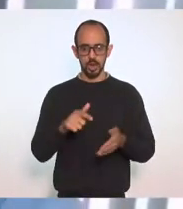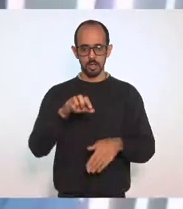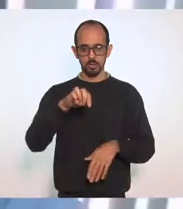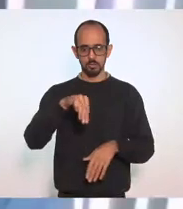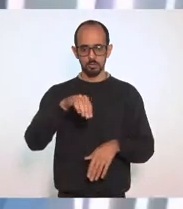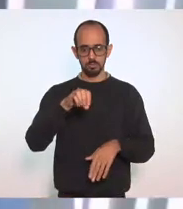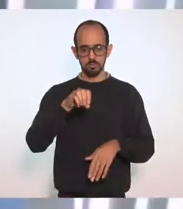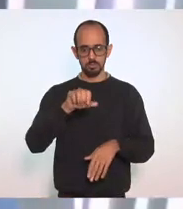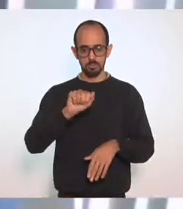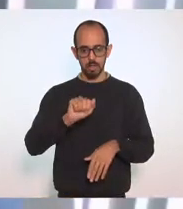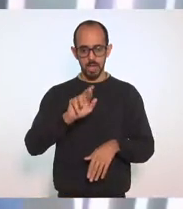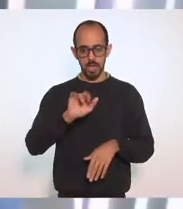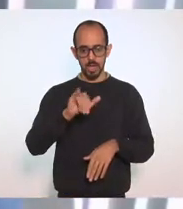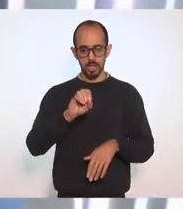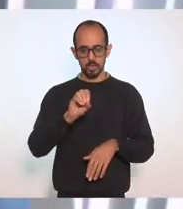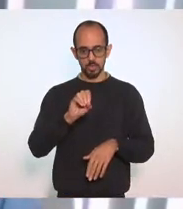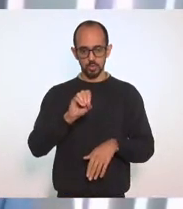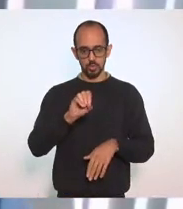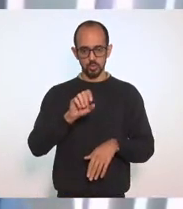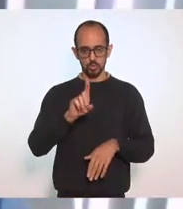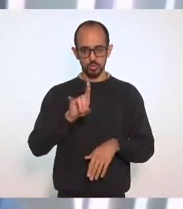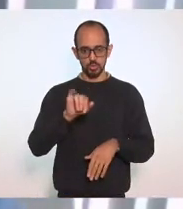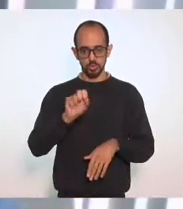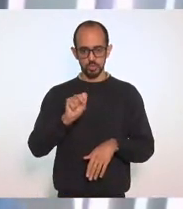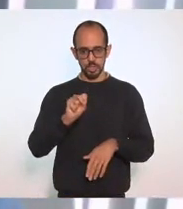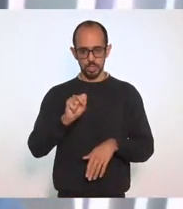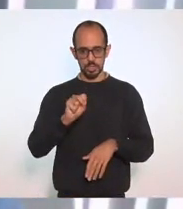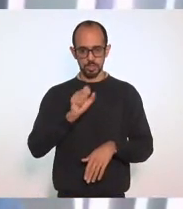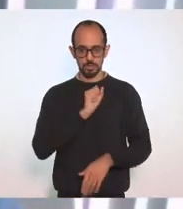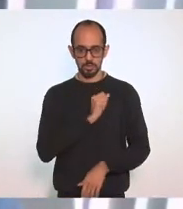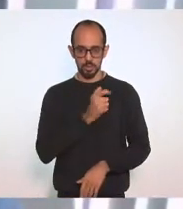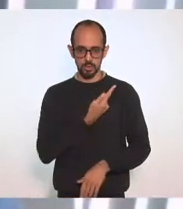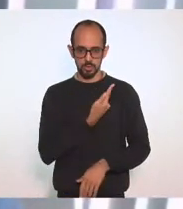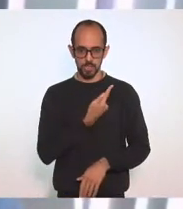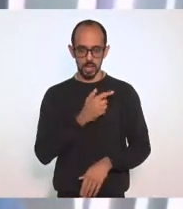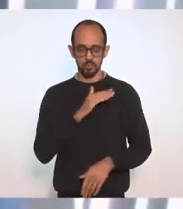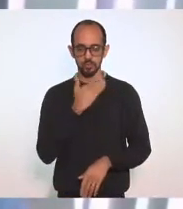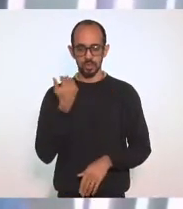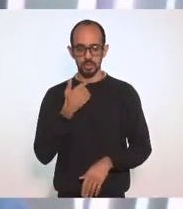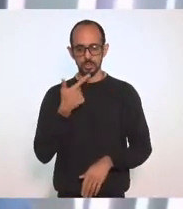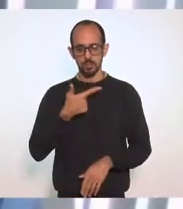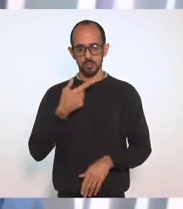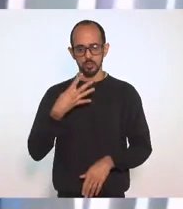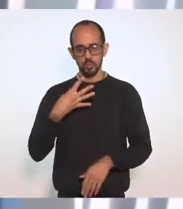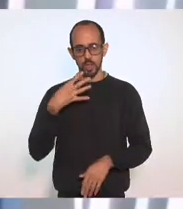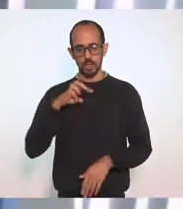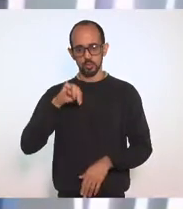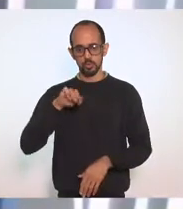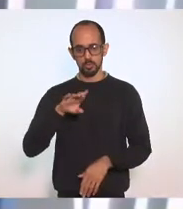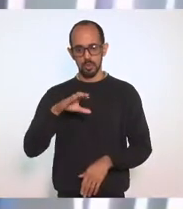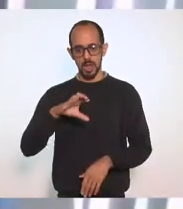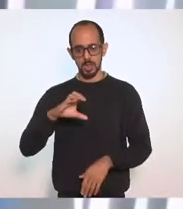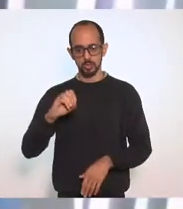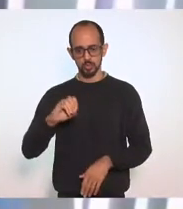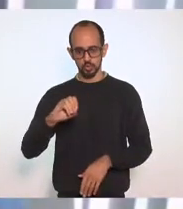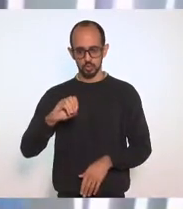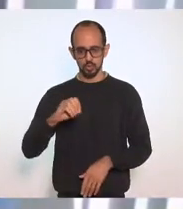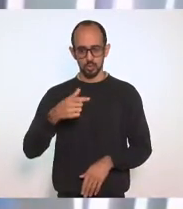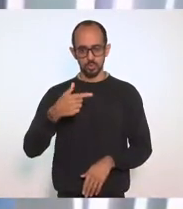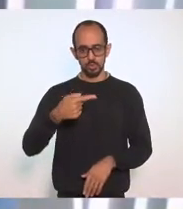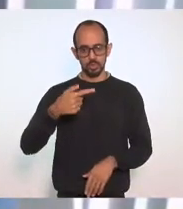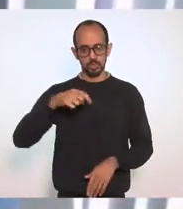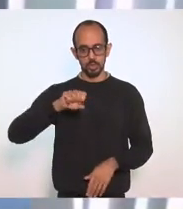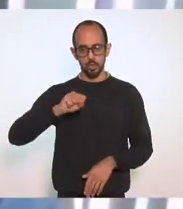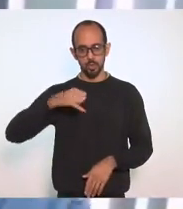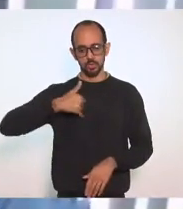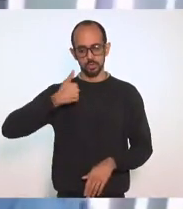Gonçalense que nós perdemos no dia 24 de março aos 78 anos de idade. Ele não resistiu